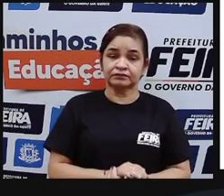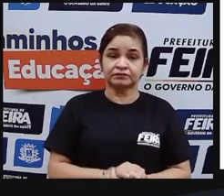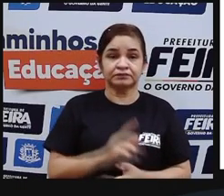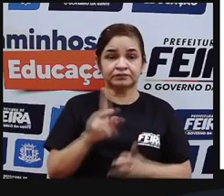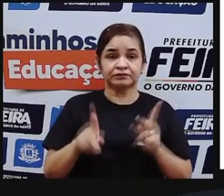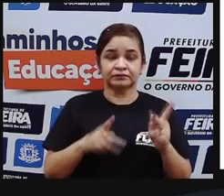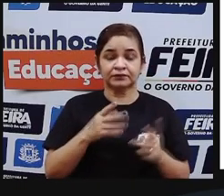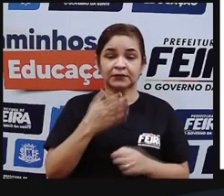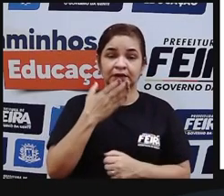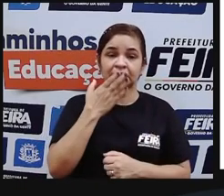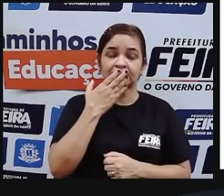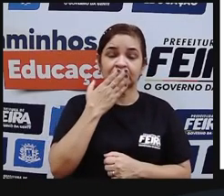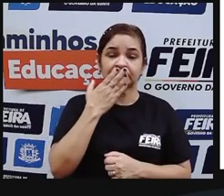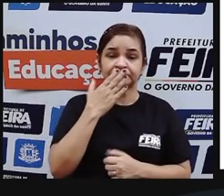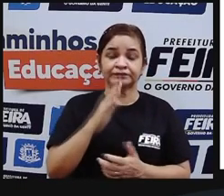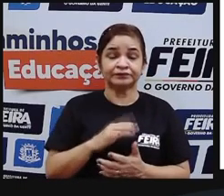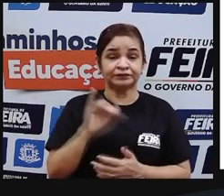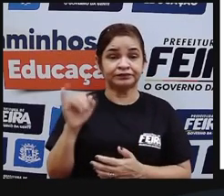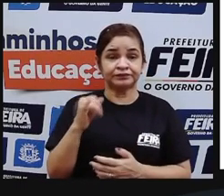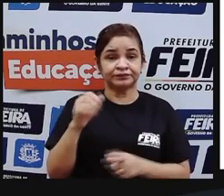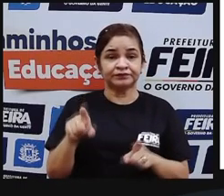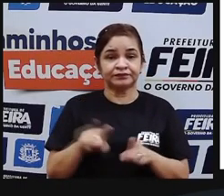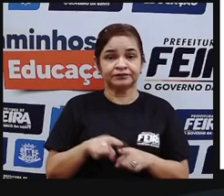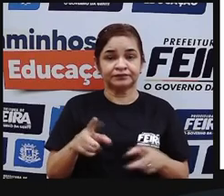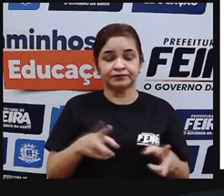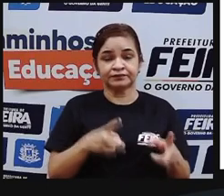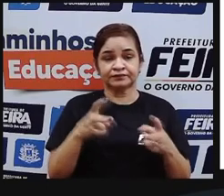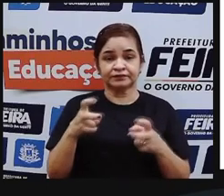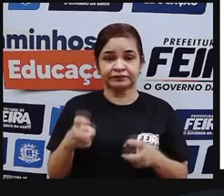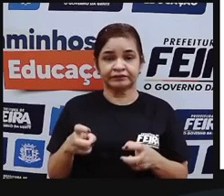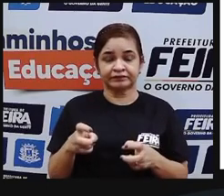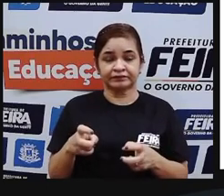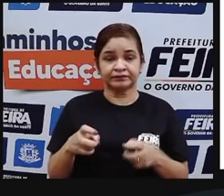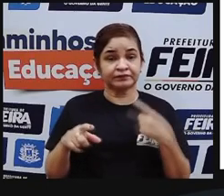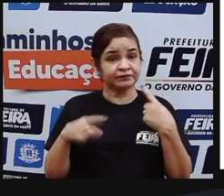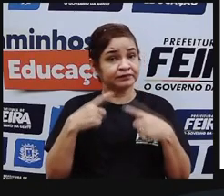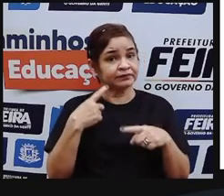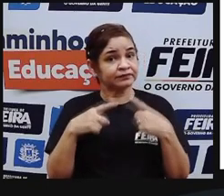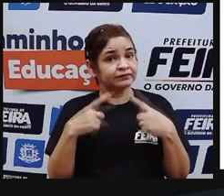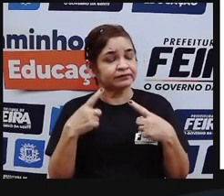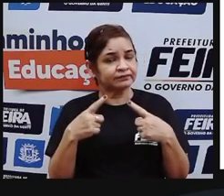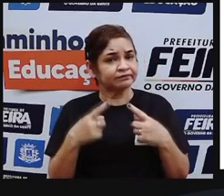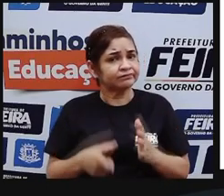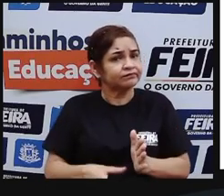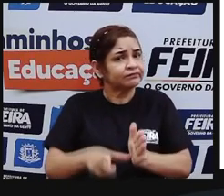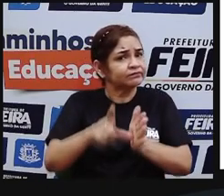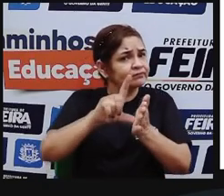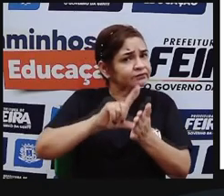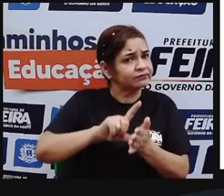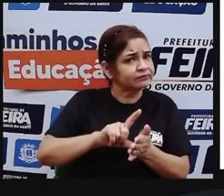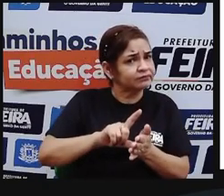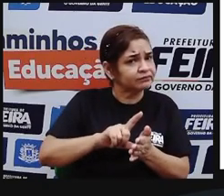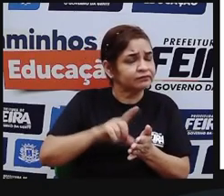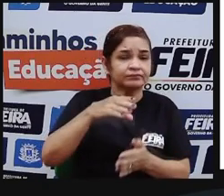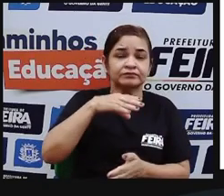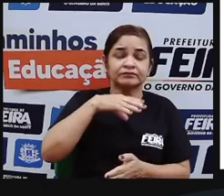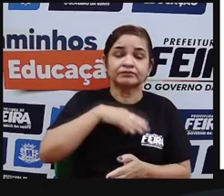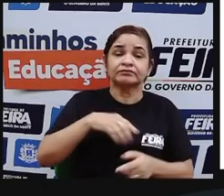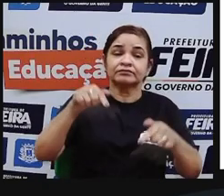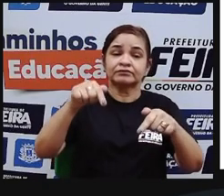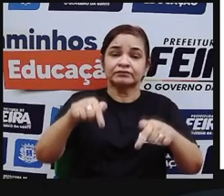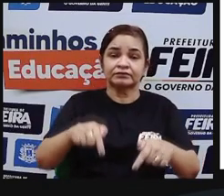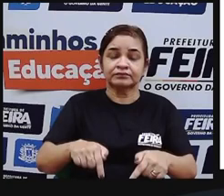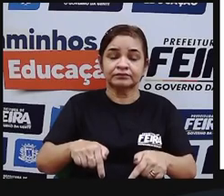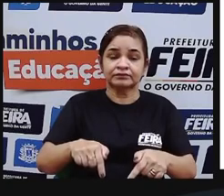indígenas. E um detalhe, observa que ela fala na canção que antes da chegada do europeu havia